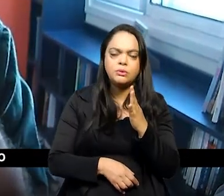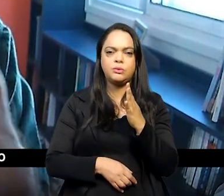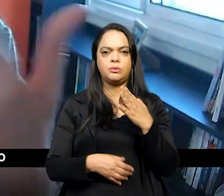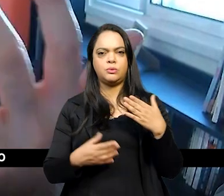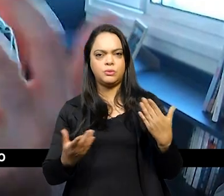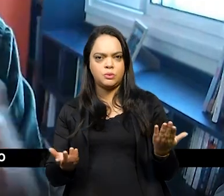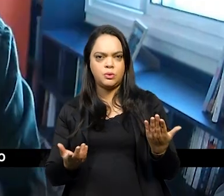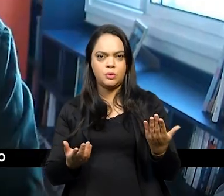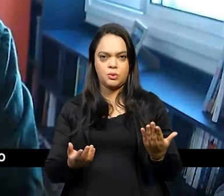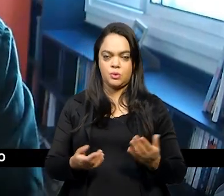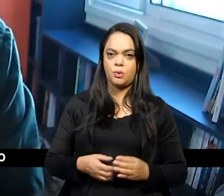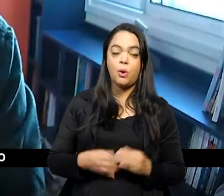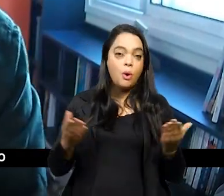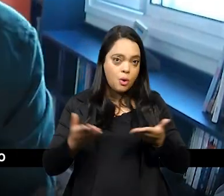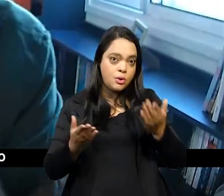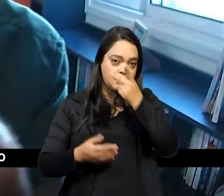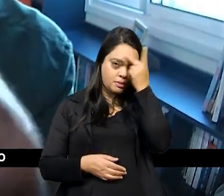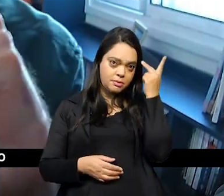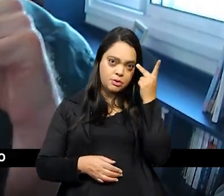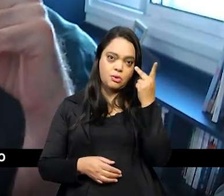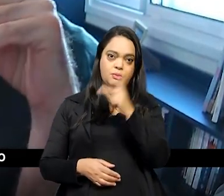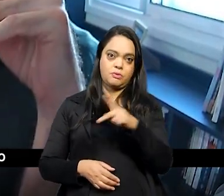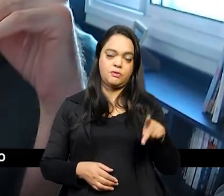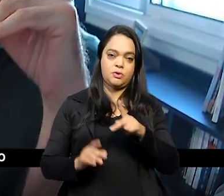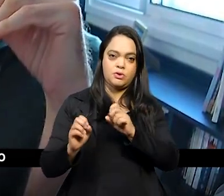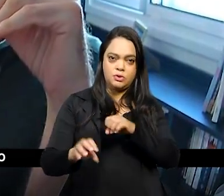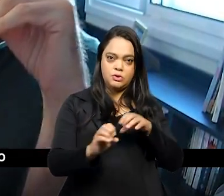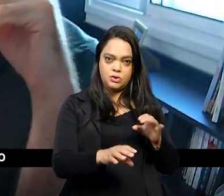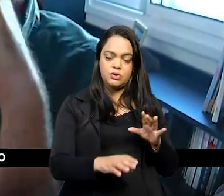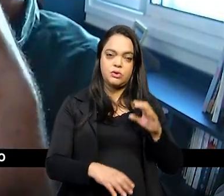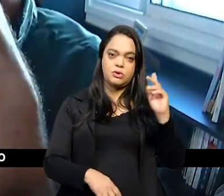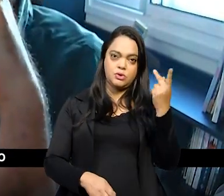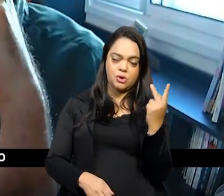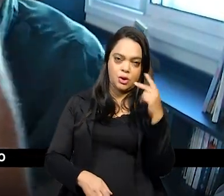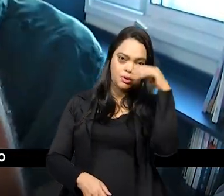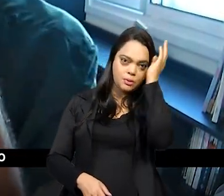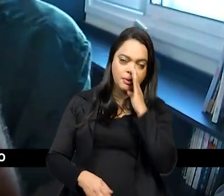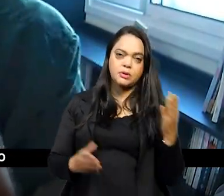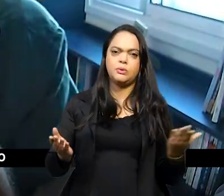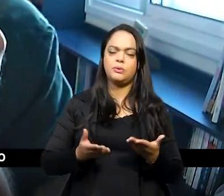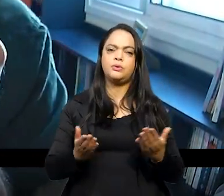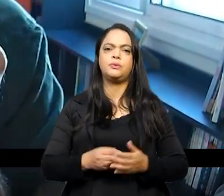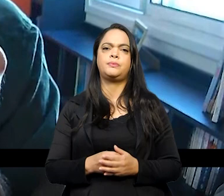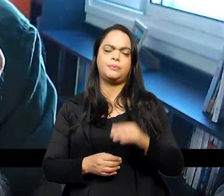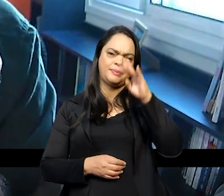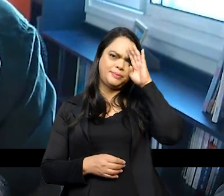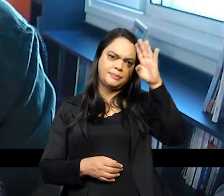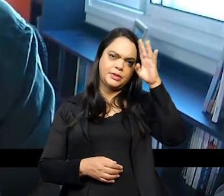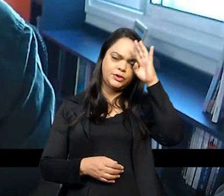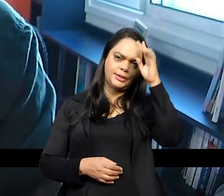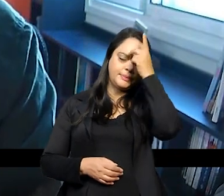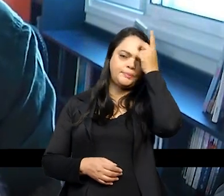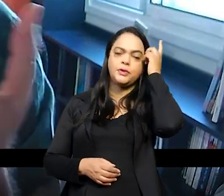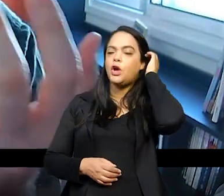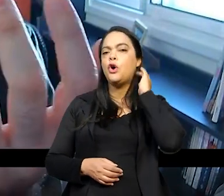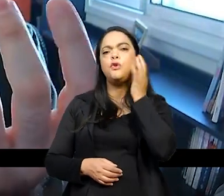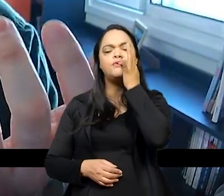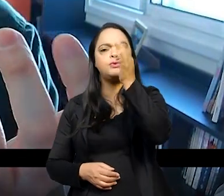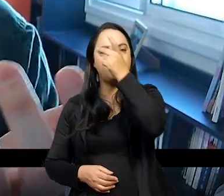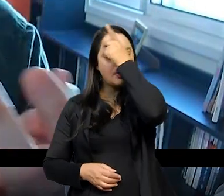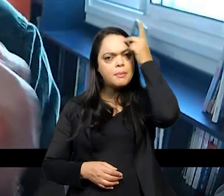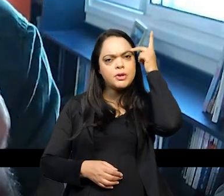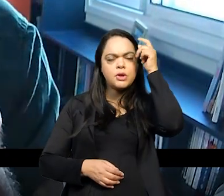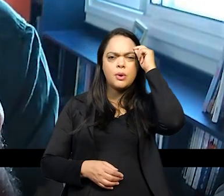estudando o presente do nosso país vocês imaginam daqui a 20, 30 anos um sujeito querer estudar o Brasil e a